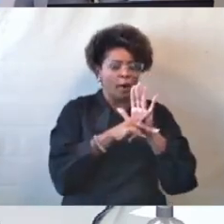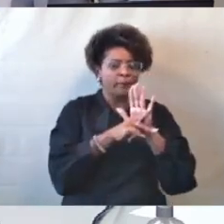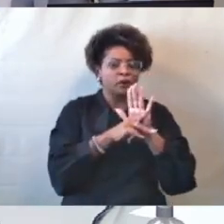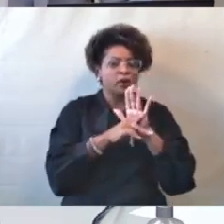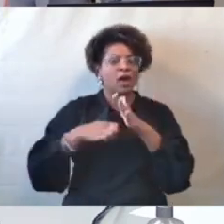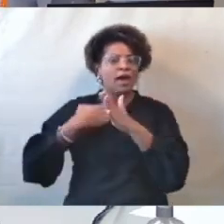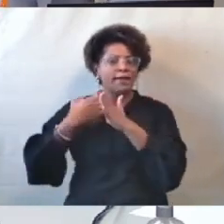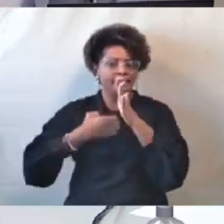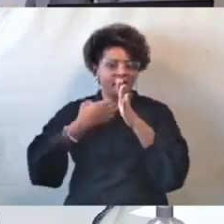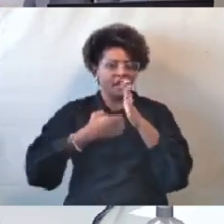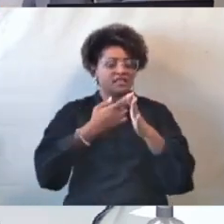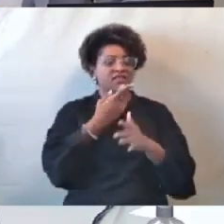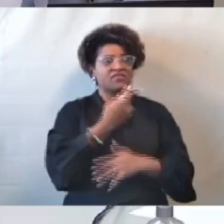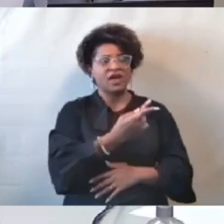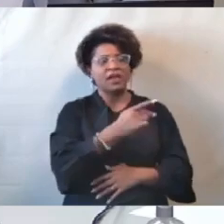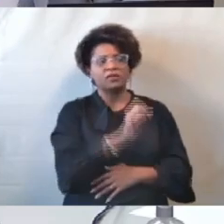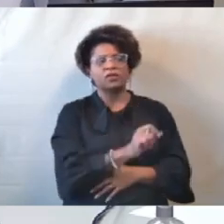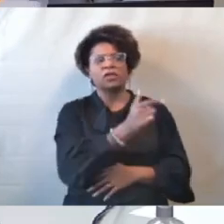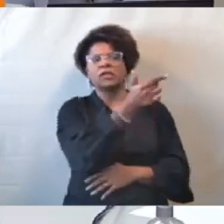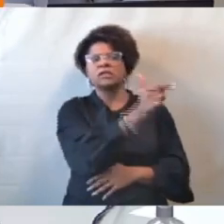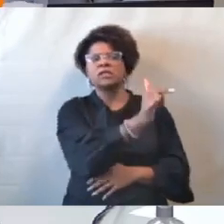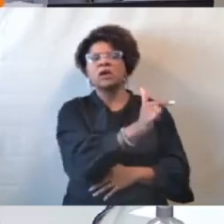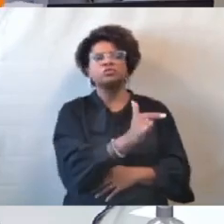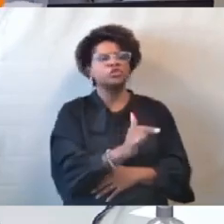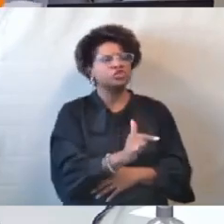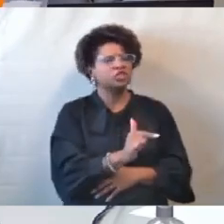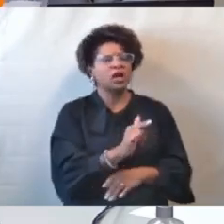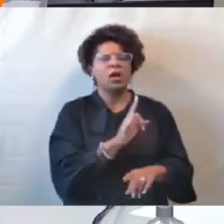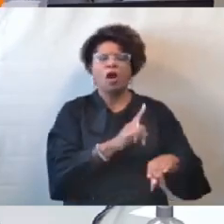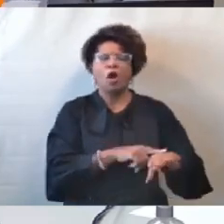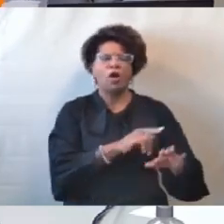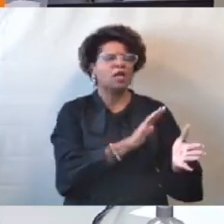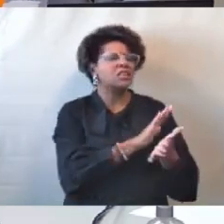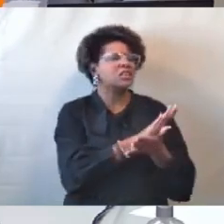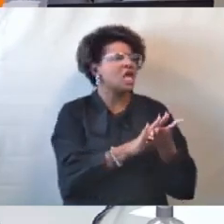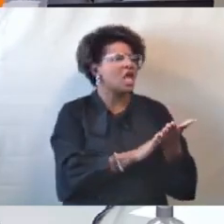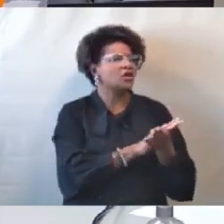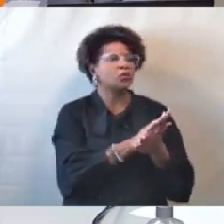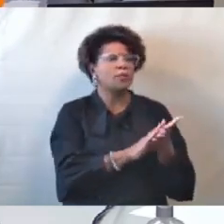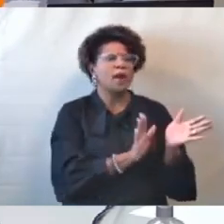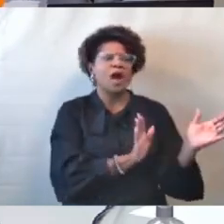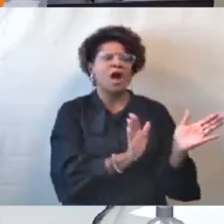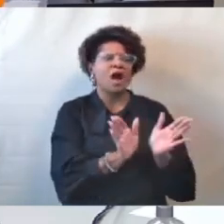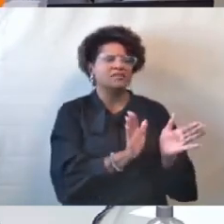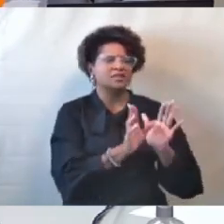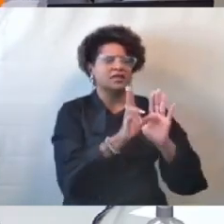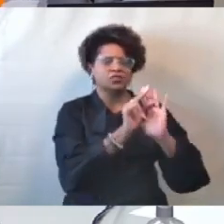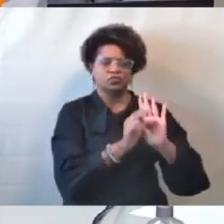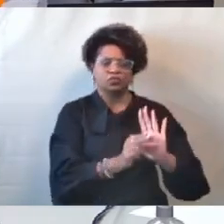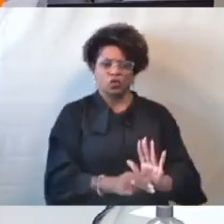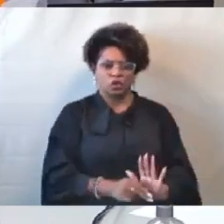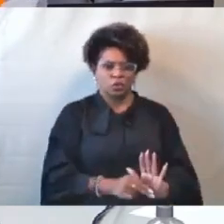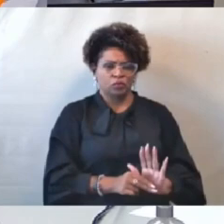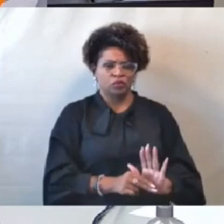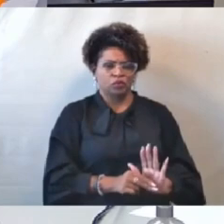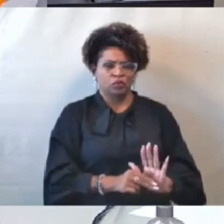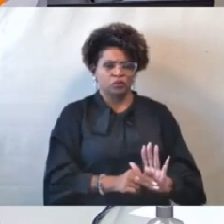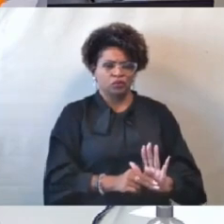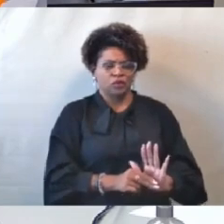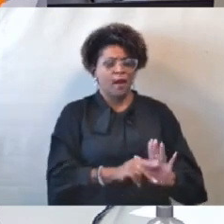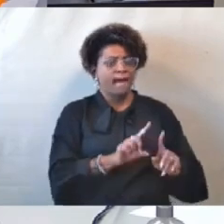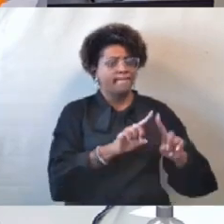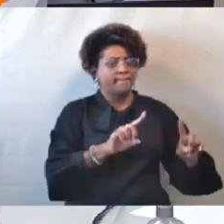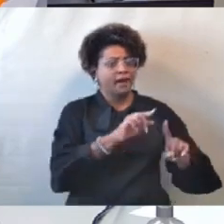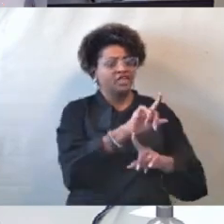afirmando que não havia, em momento nenhum, acesso ao conteúdo. De toda forma, aqui, dia 28 de